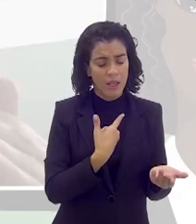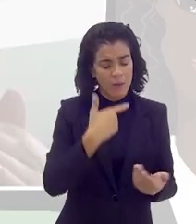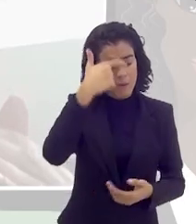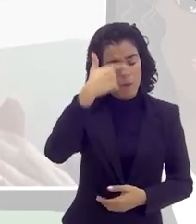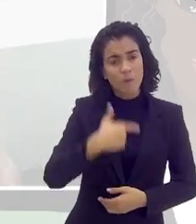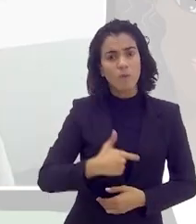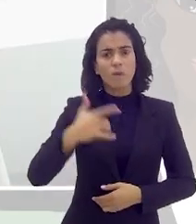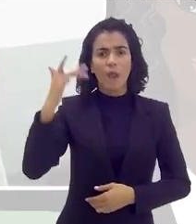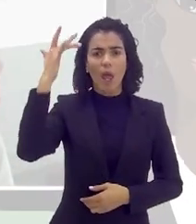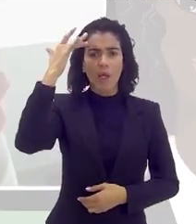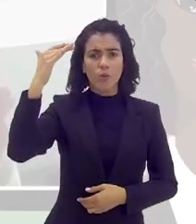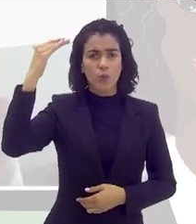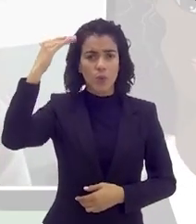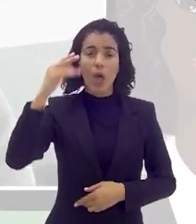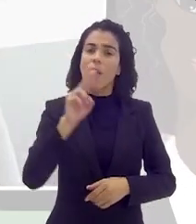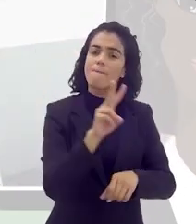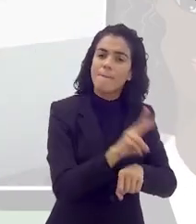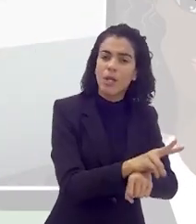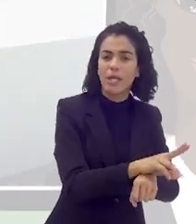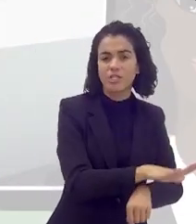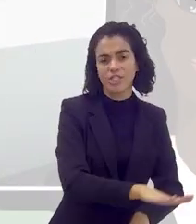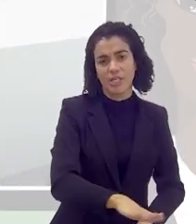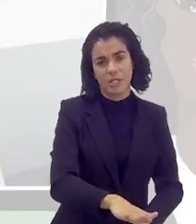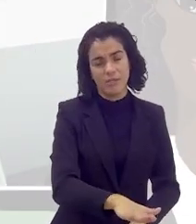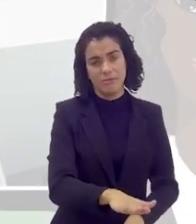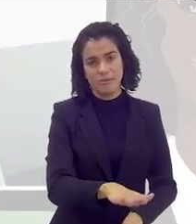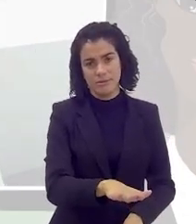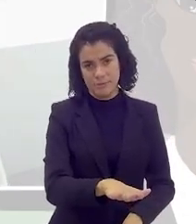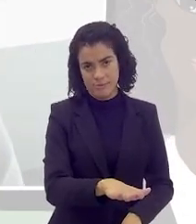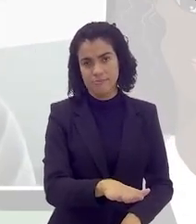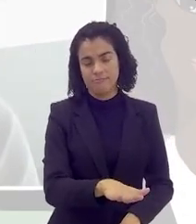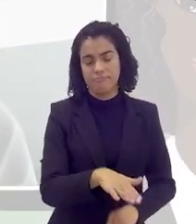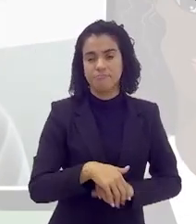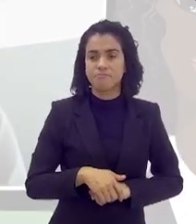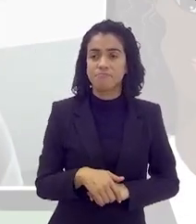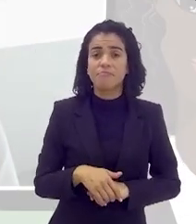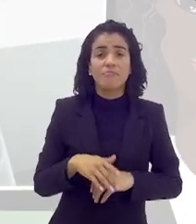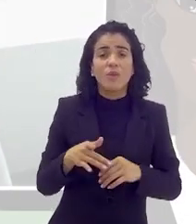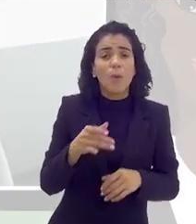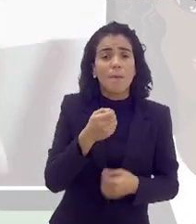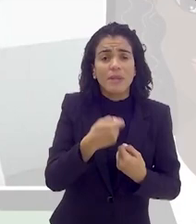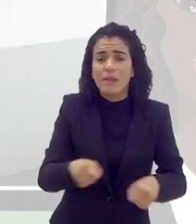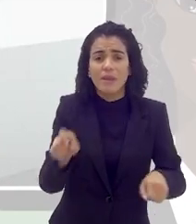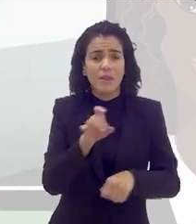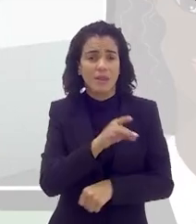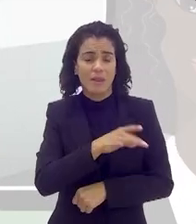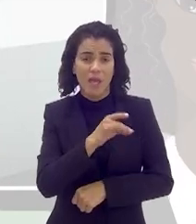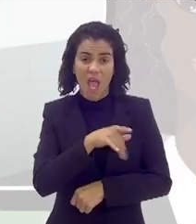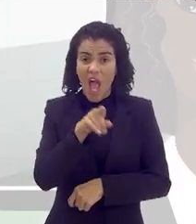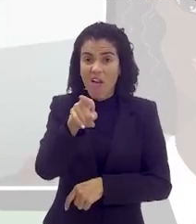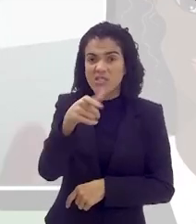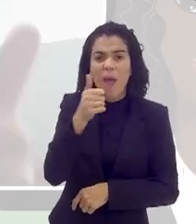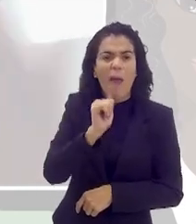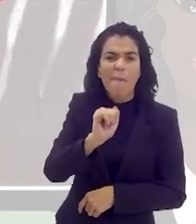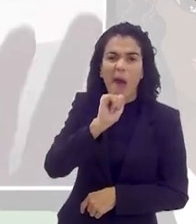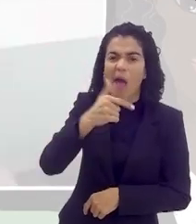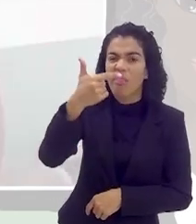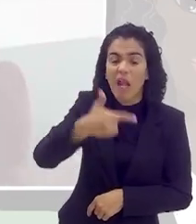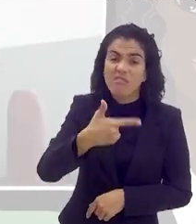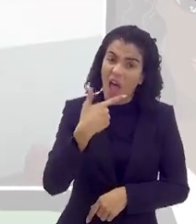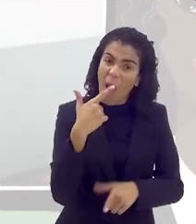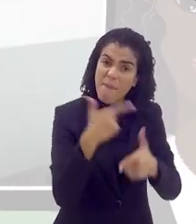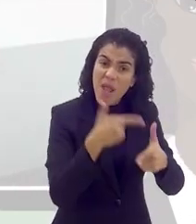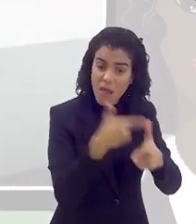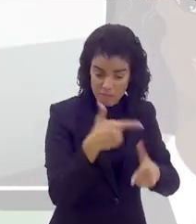do adulto. Se a gente fizer isso, a gente protege a criança. E a gente assume o lugar que a gente tem que assumir. Sem medo. Ah, mas você é